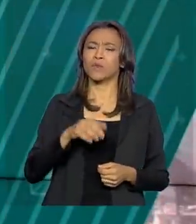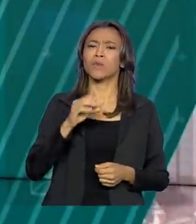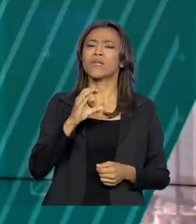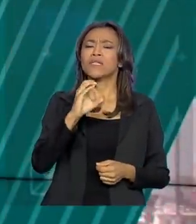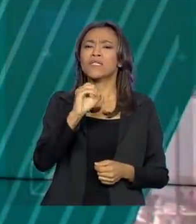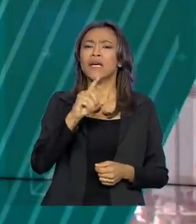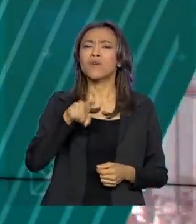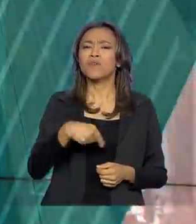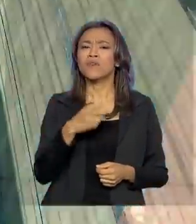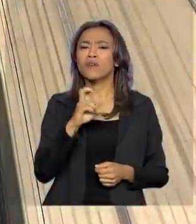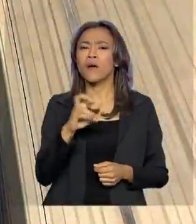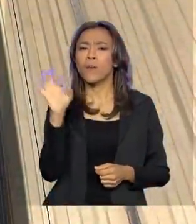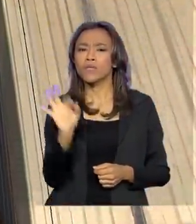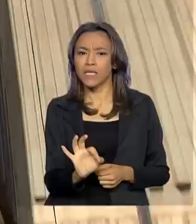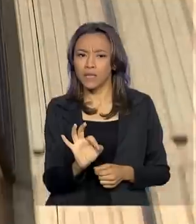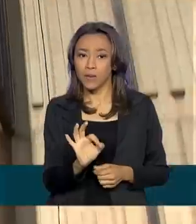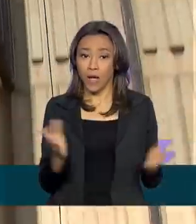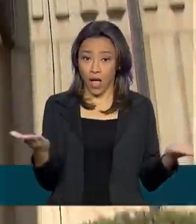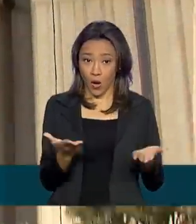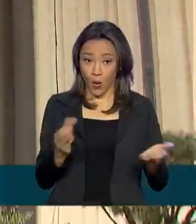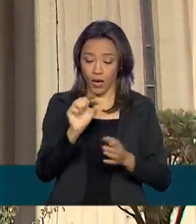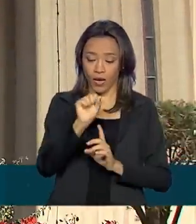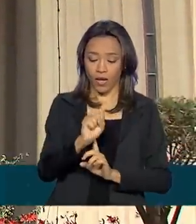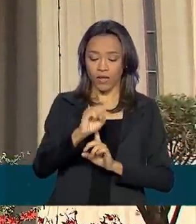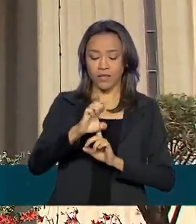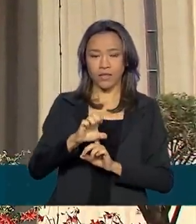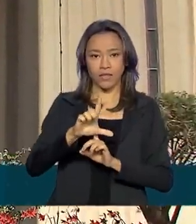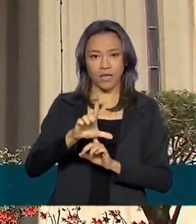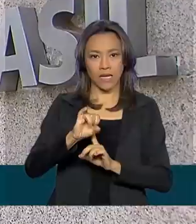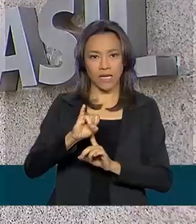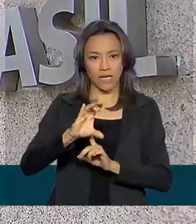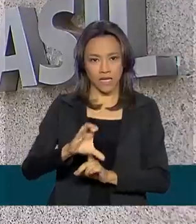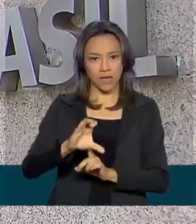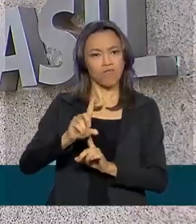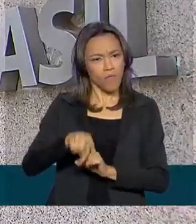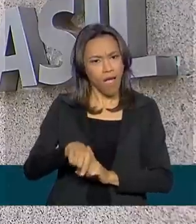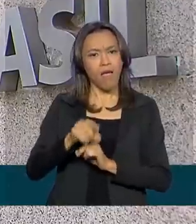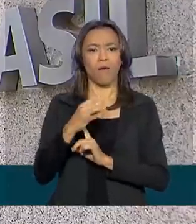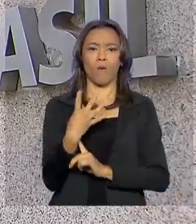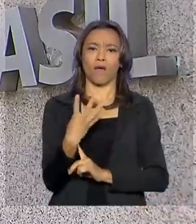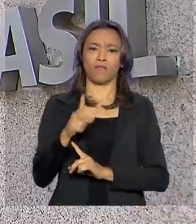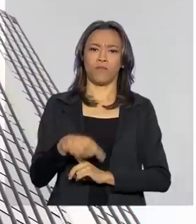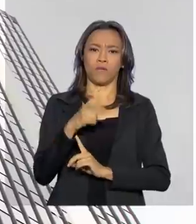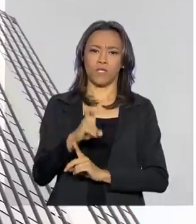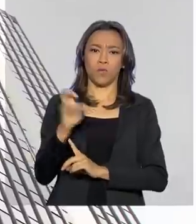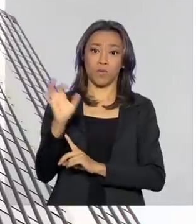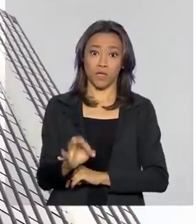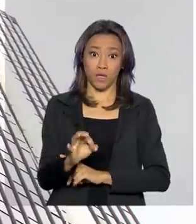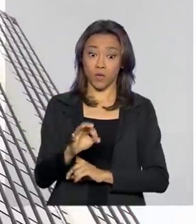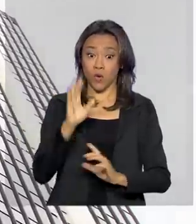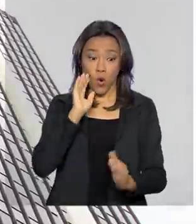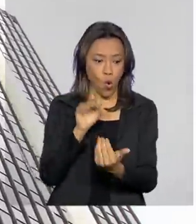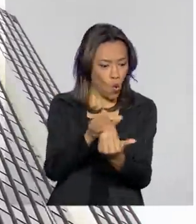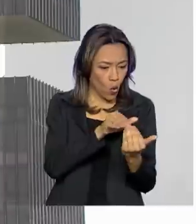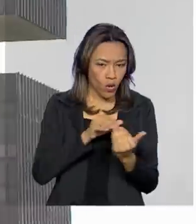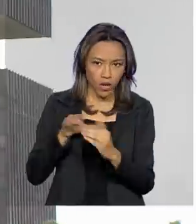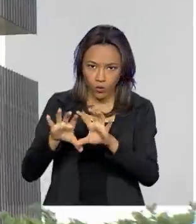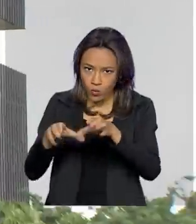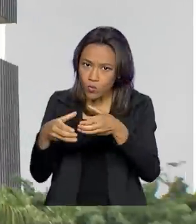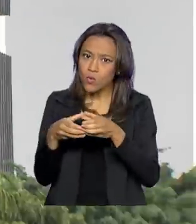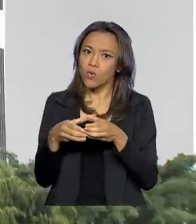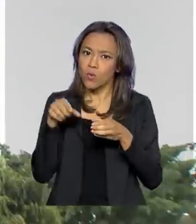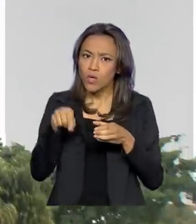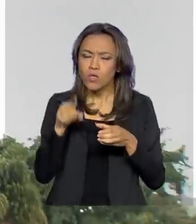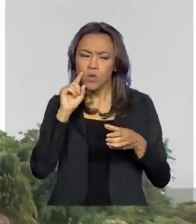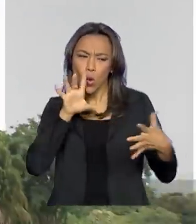percentual. A Selic agora está em 4,5%. O resultado do Copom foi unânime. O órgão levou em conta